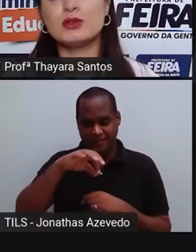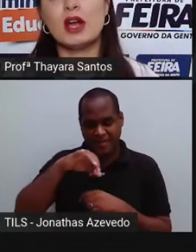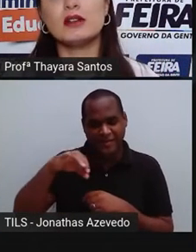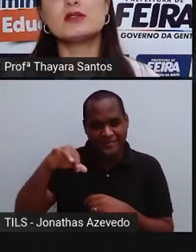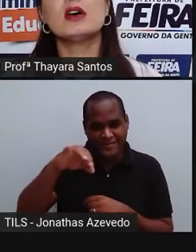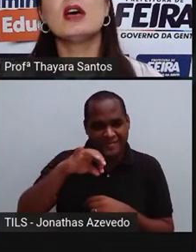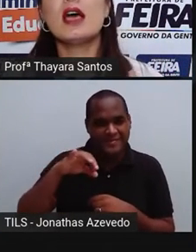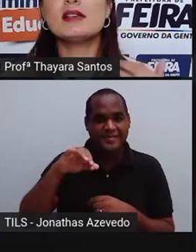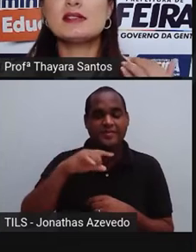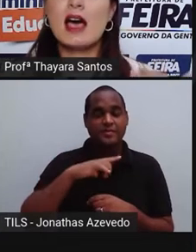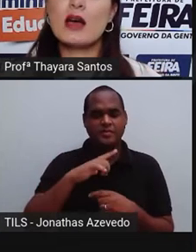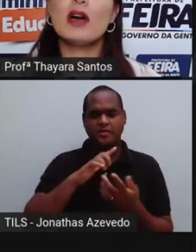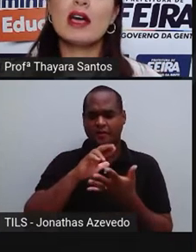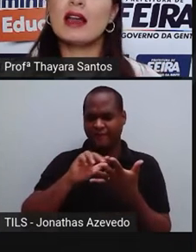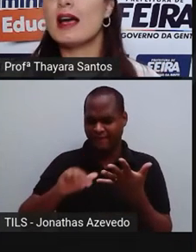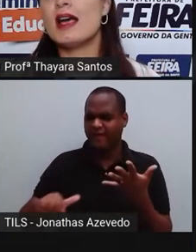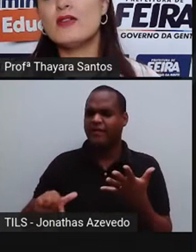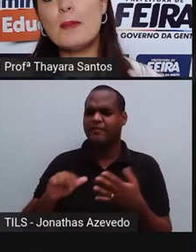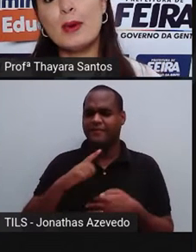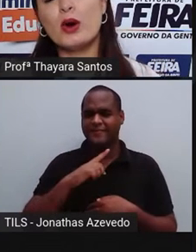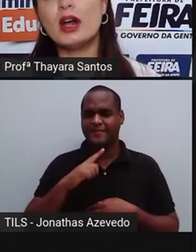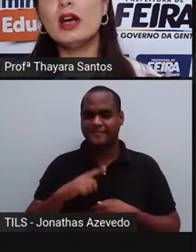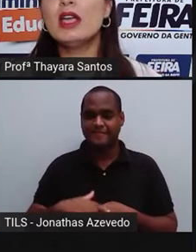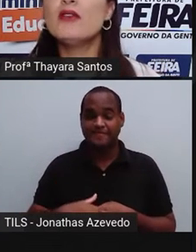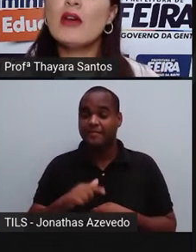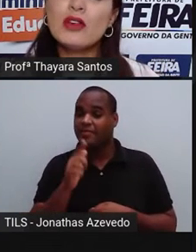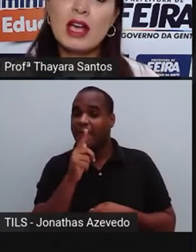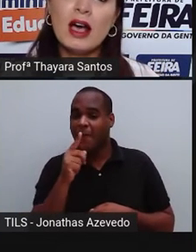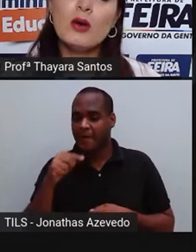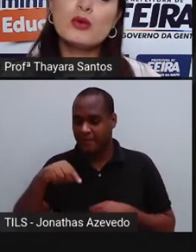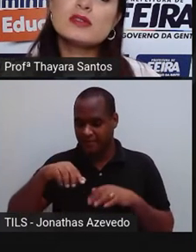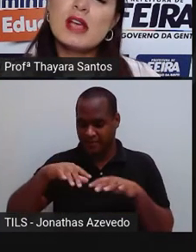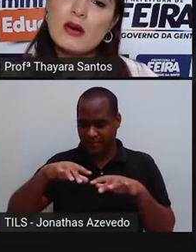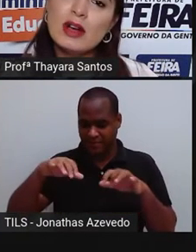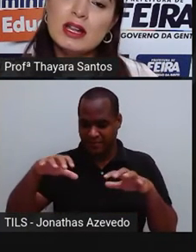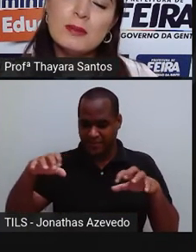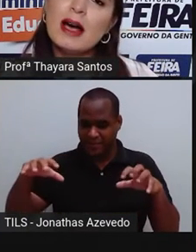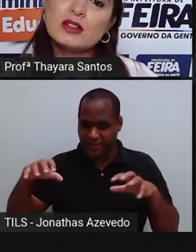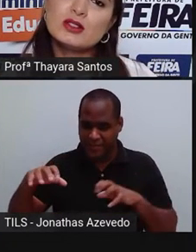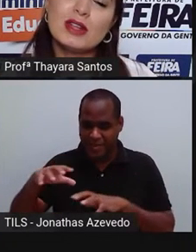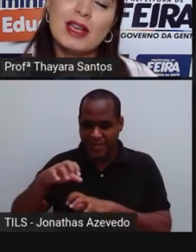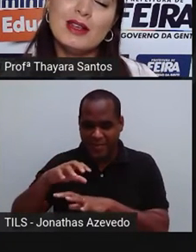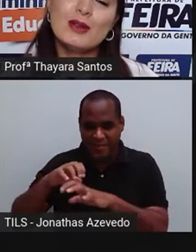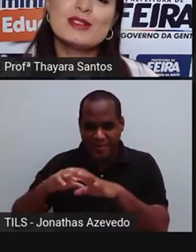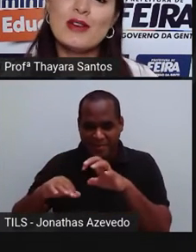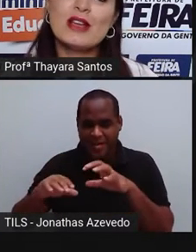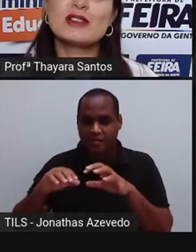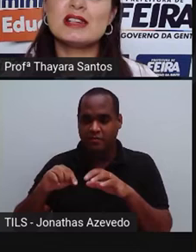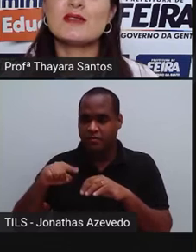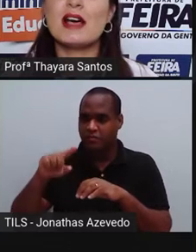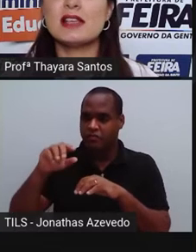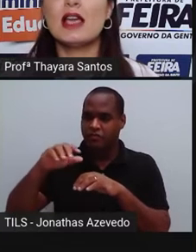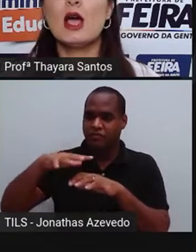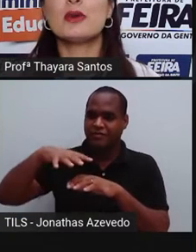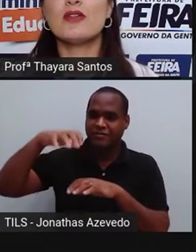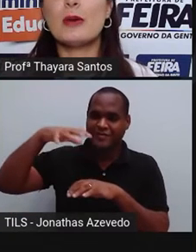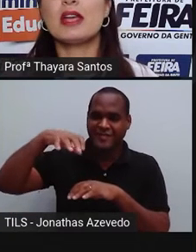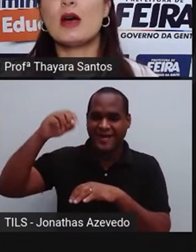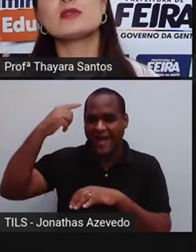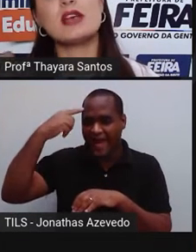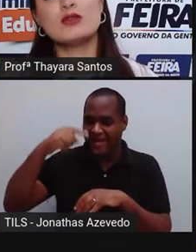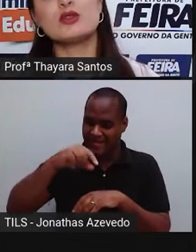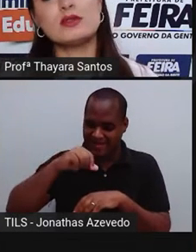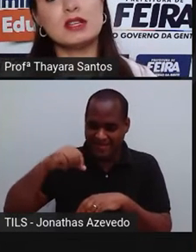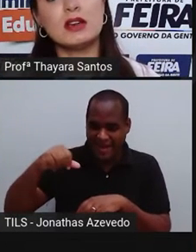ali misturados. Essa água, ela evapora e vai ficar o sal ali embaixo. Inclusive, é isso que eles fazem para